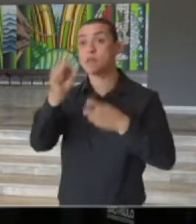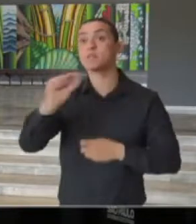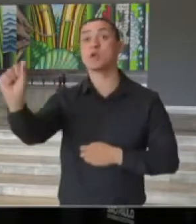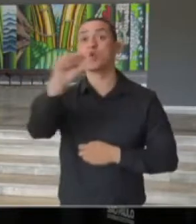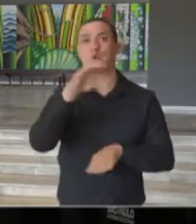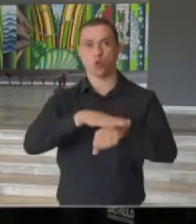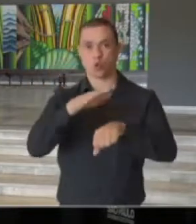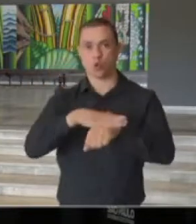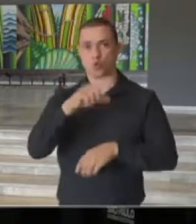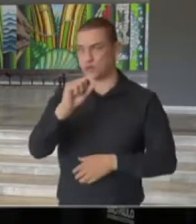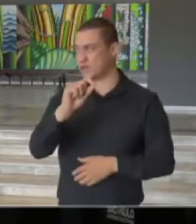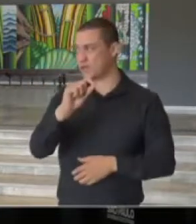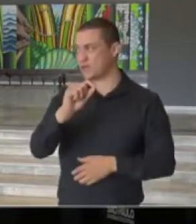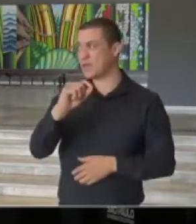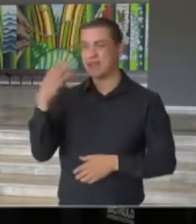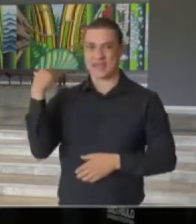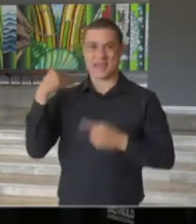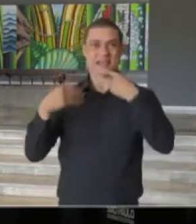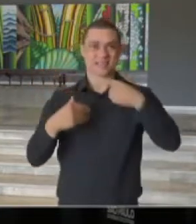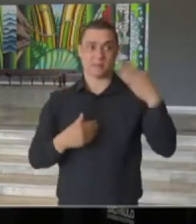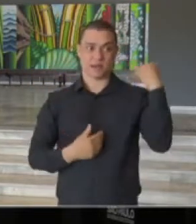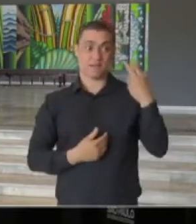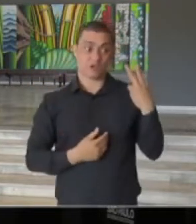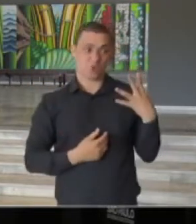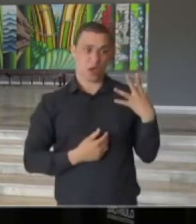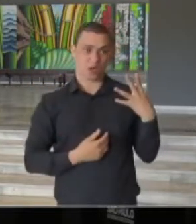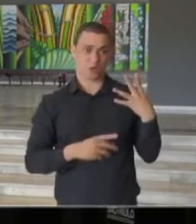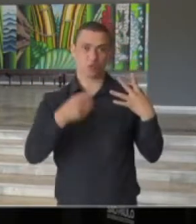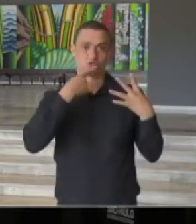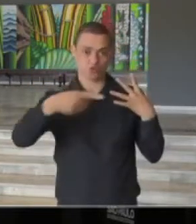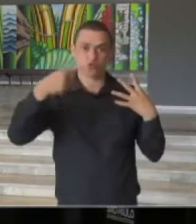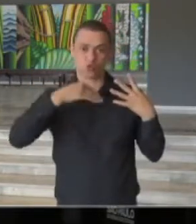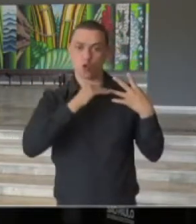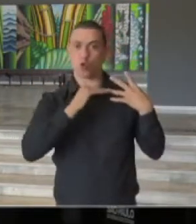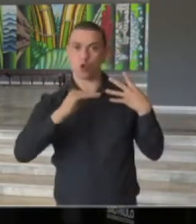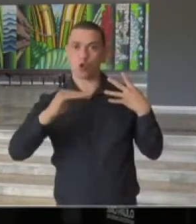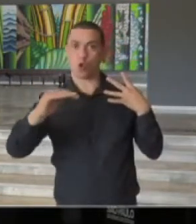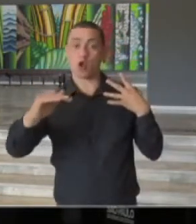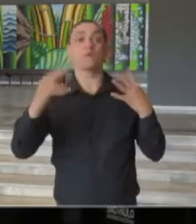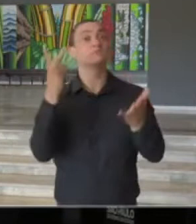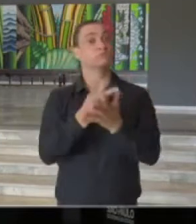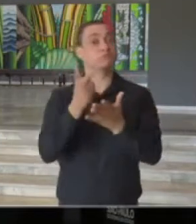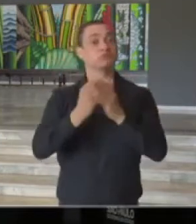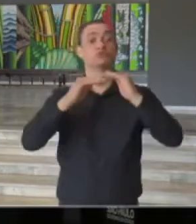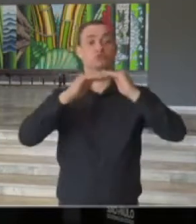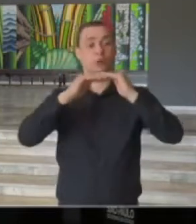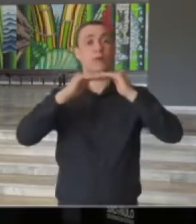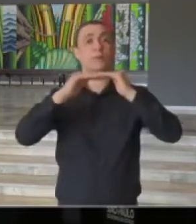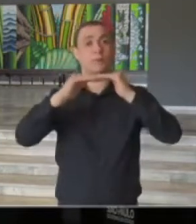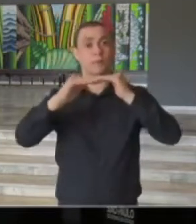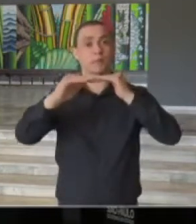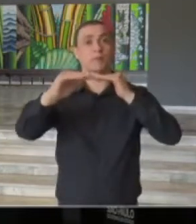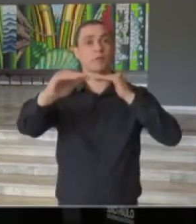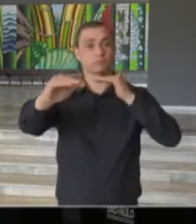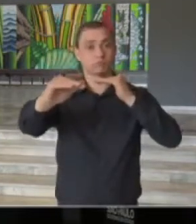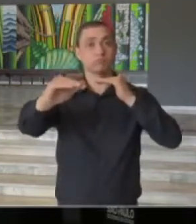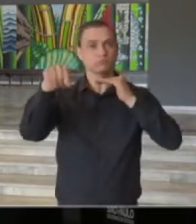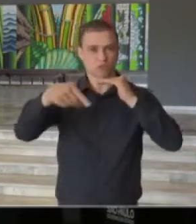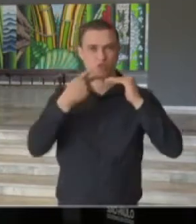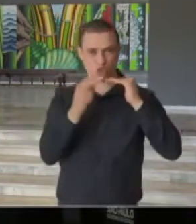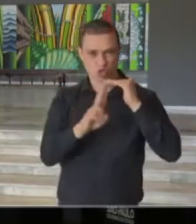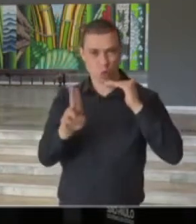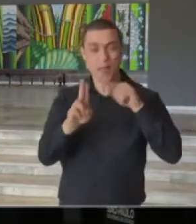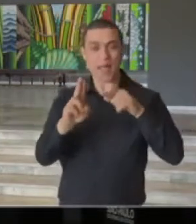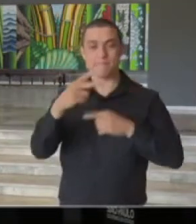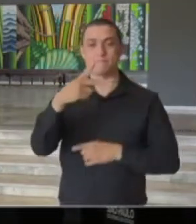A partir da 24ª semana, nós começamos a manter uma estabilização. Há isso que nós vamos chamar